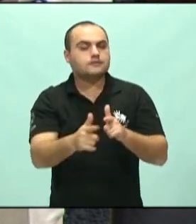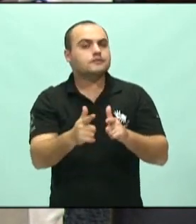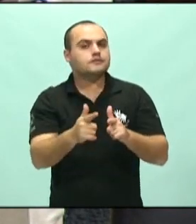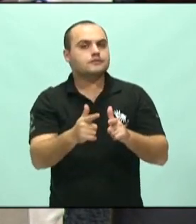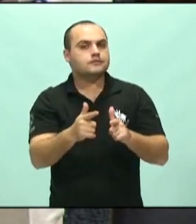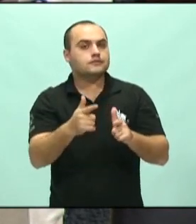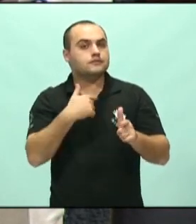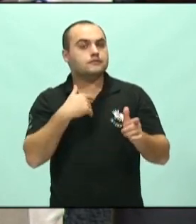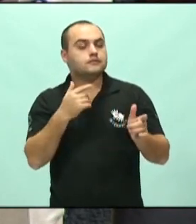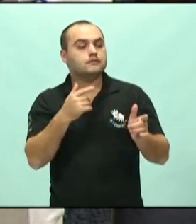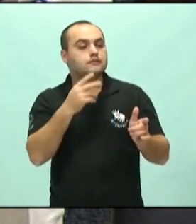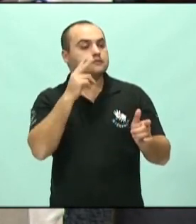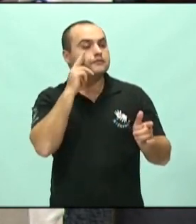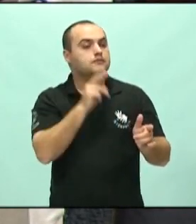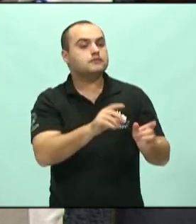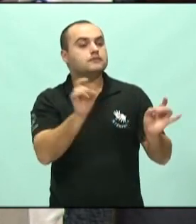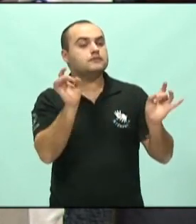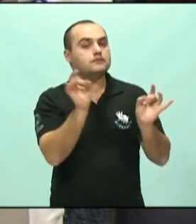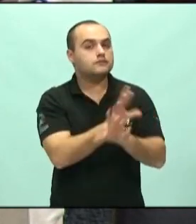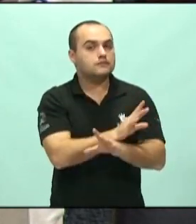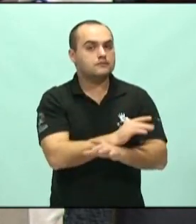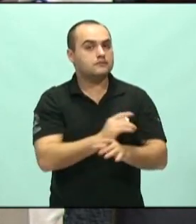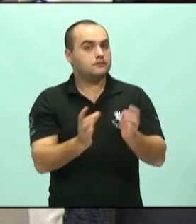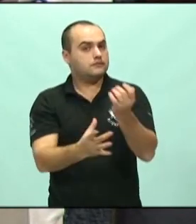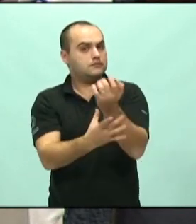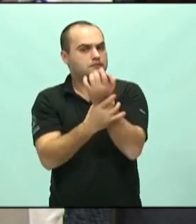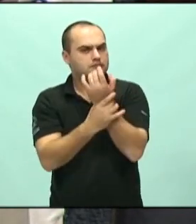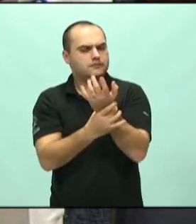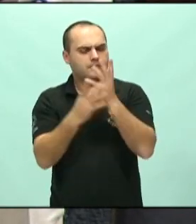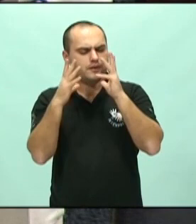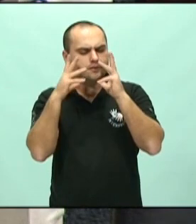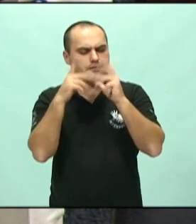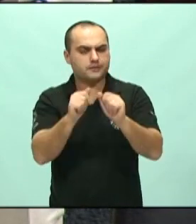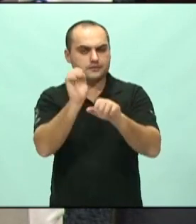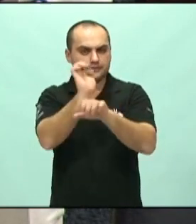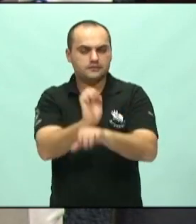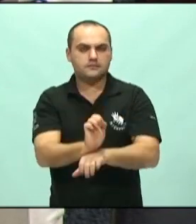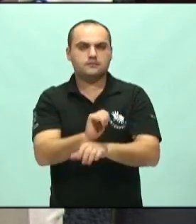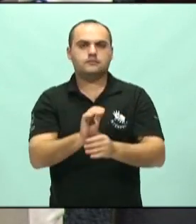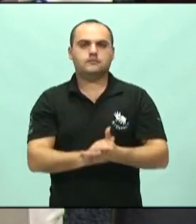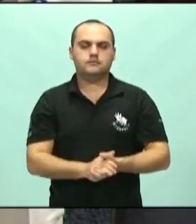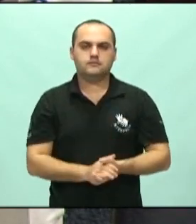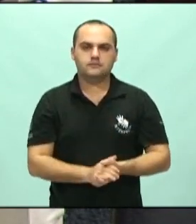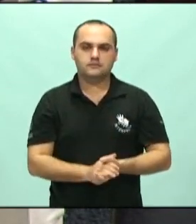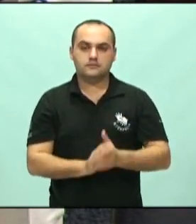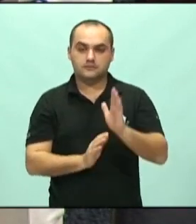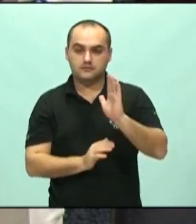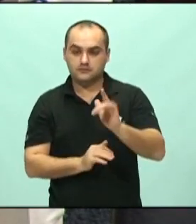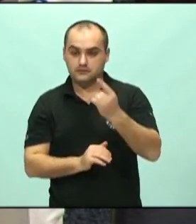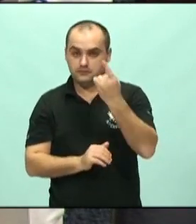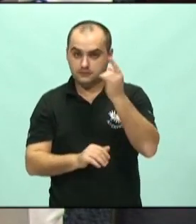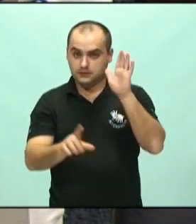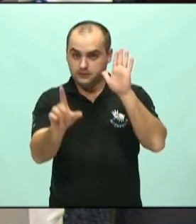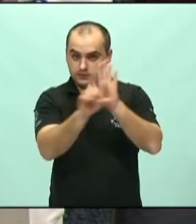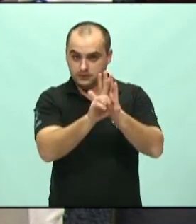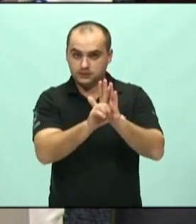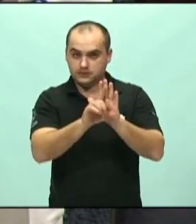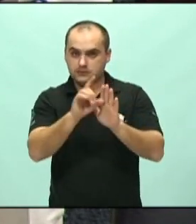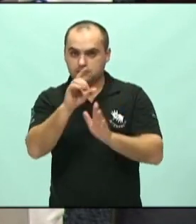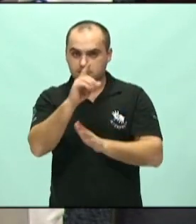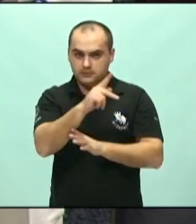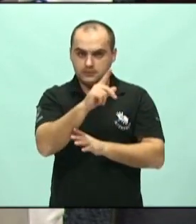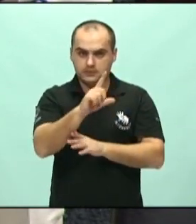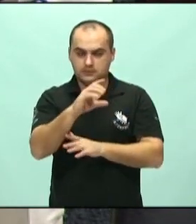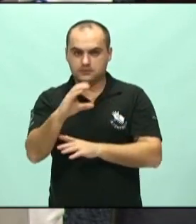com a guerra fiscal. Trazer segurança jurídica a todos os Estados. E, através de uma lei complementar, ele fez um